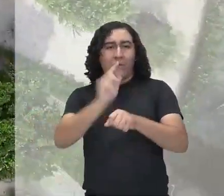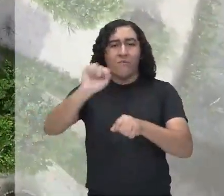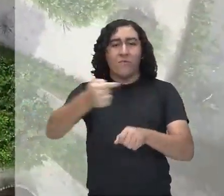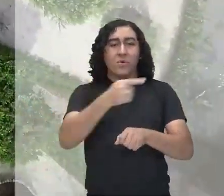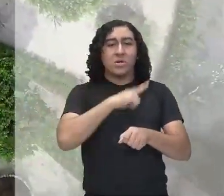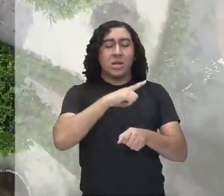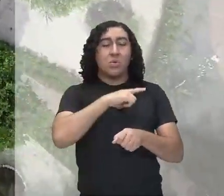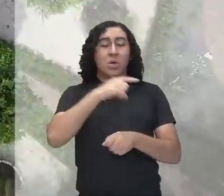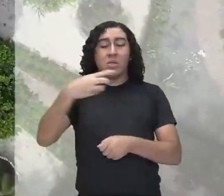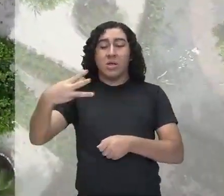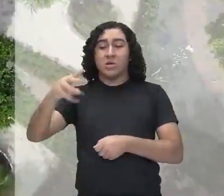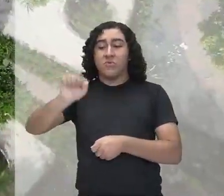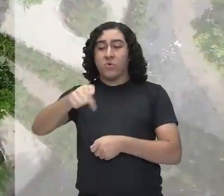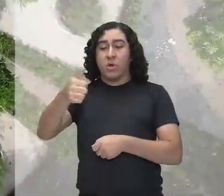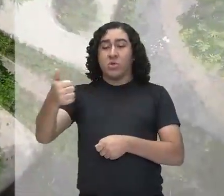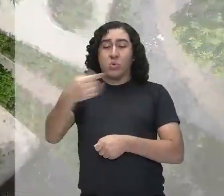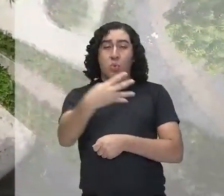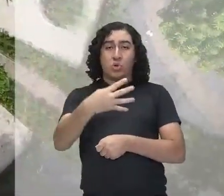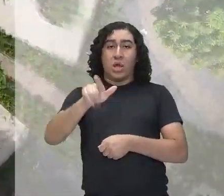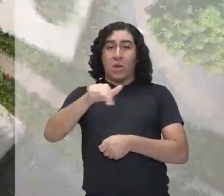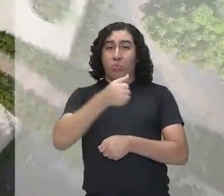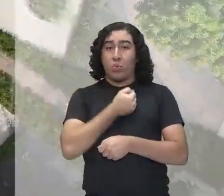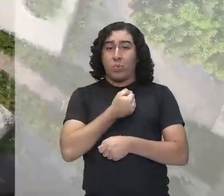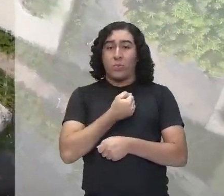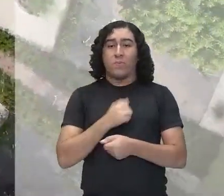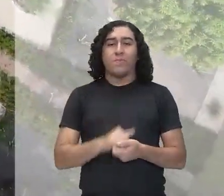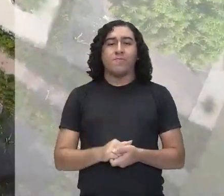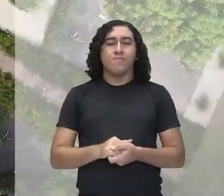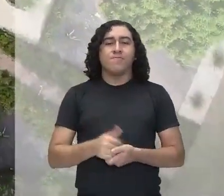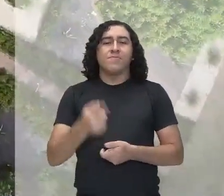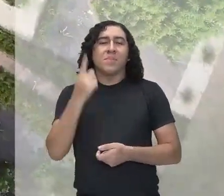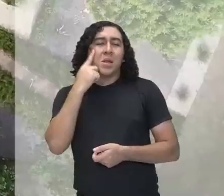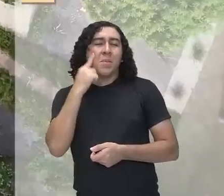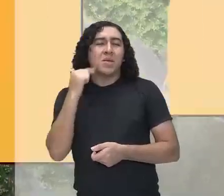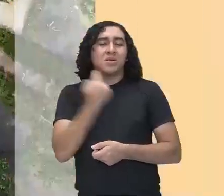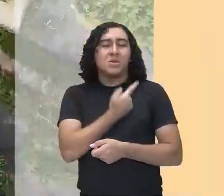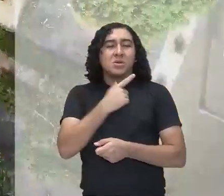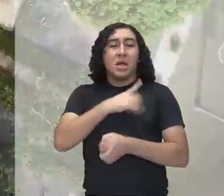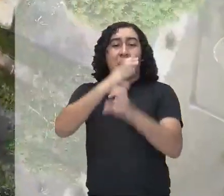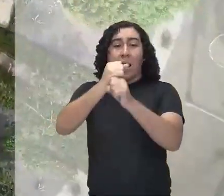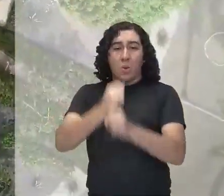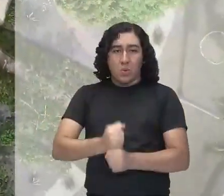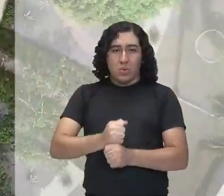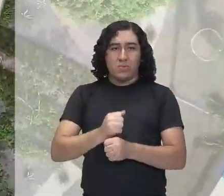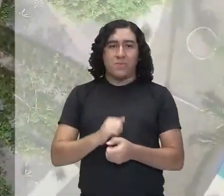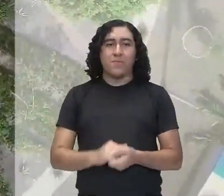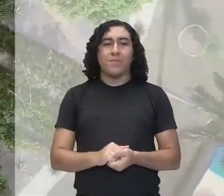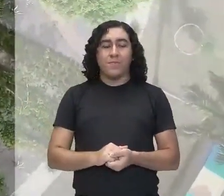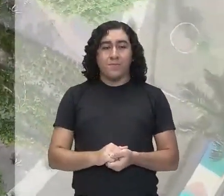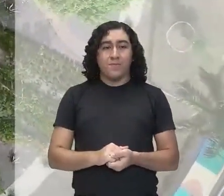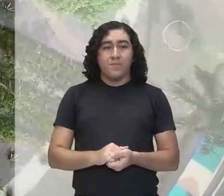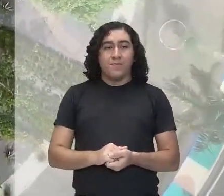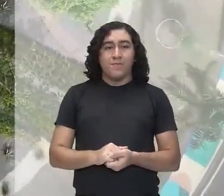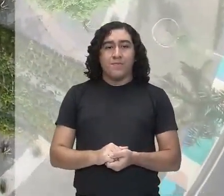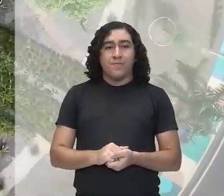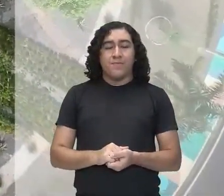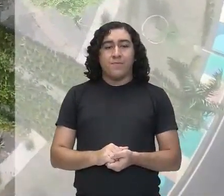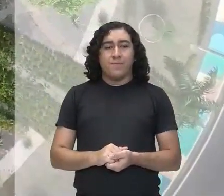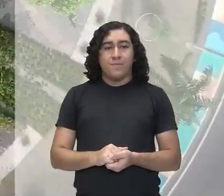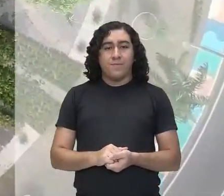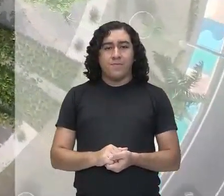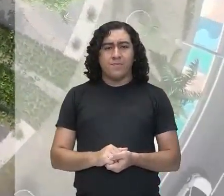,14. É o valor dele. Legal, legal! Aí, digamos que nós arredondando aqui pra 3, né? E aqui, mais ou menos, tem uns